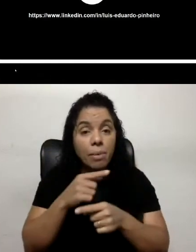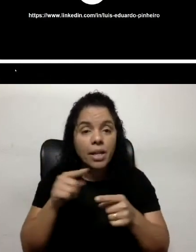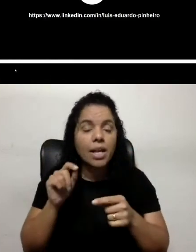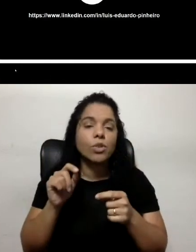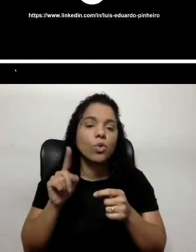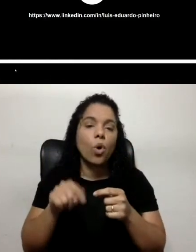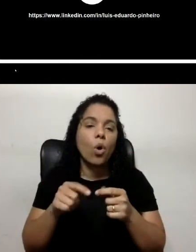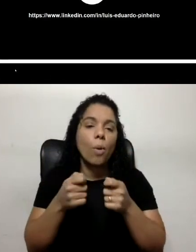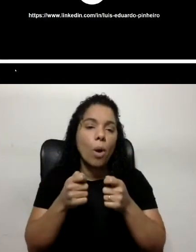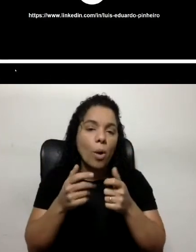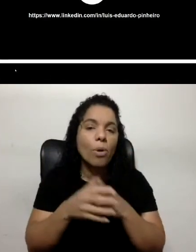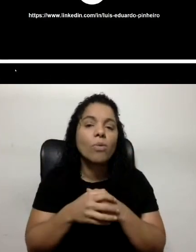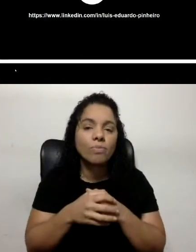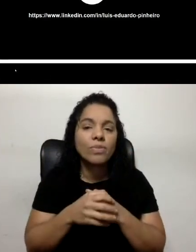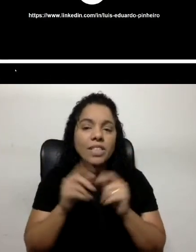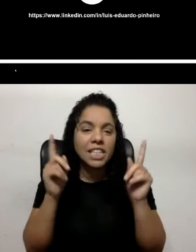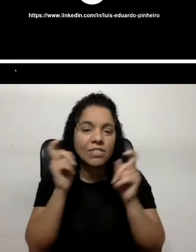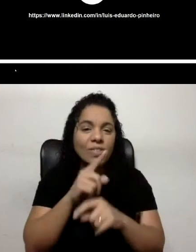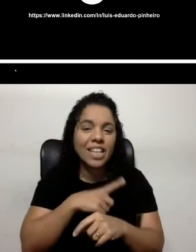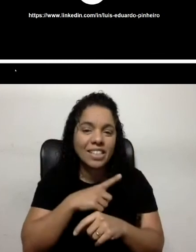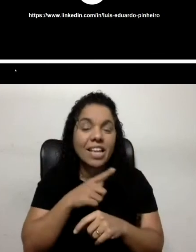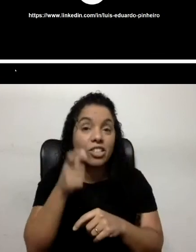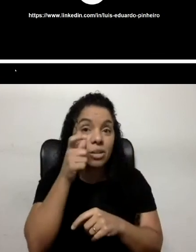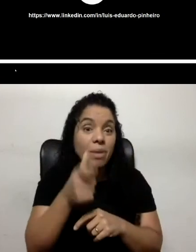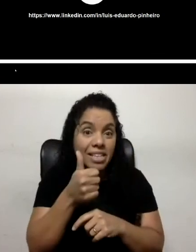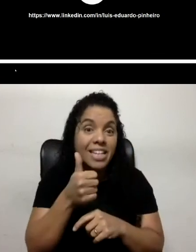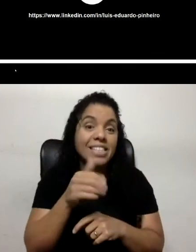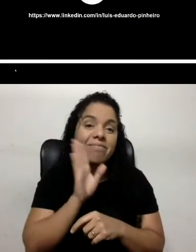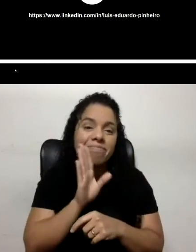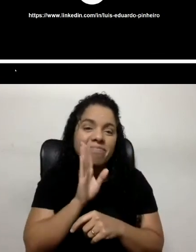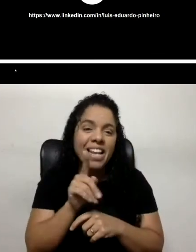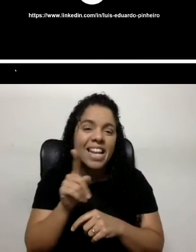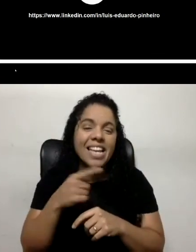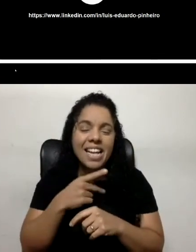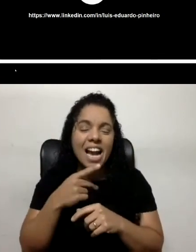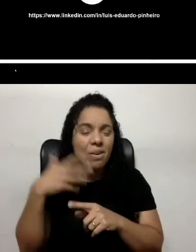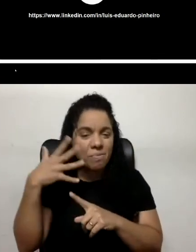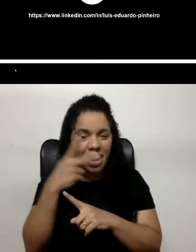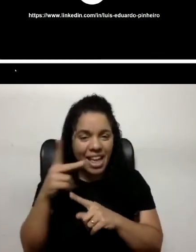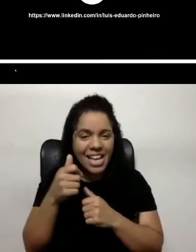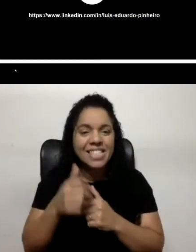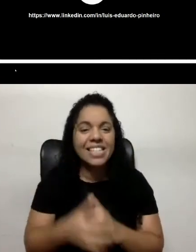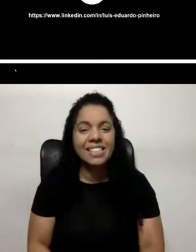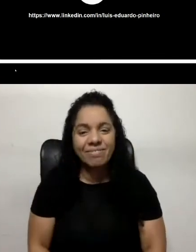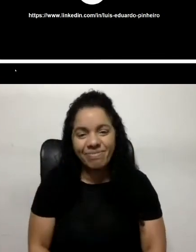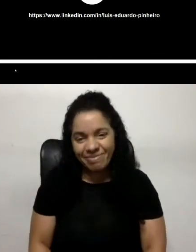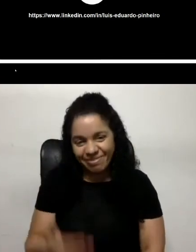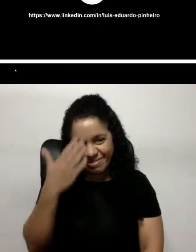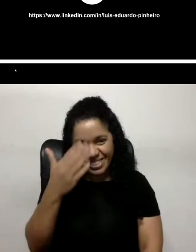com mobile, tem essa dificuldade, né? Eu achei bem interessante, bem legal a palestra que você trouxe. Obrigado.